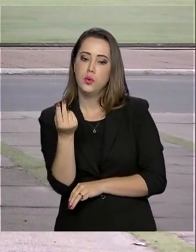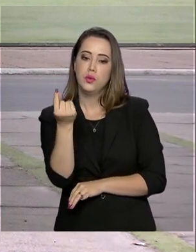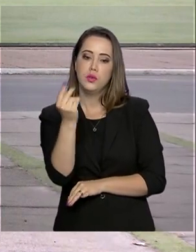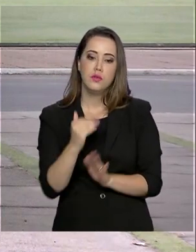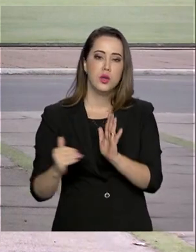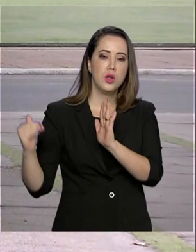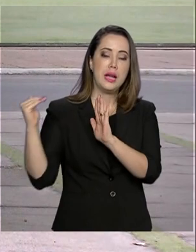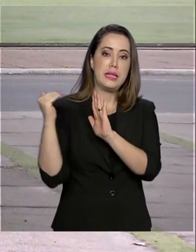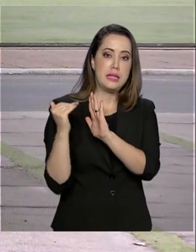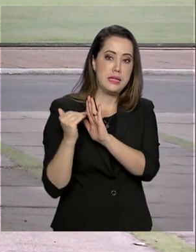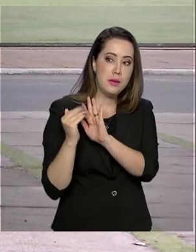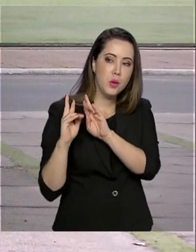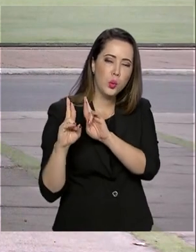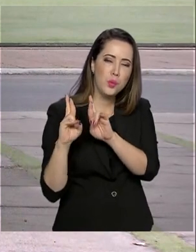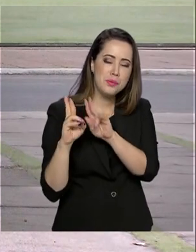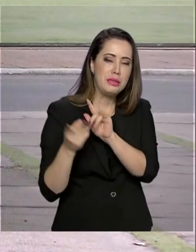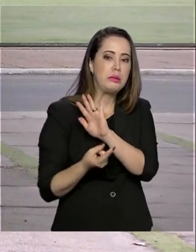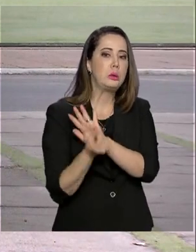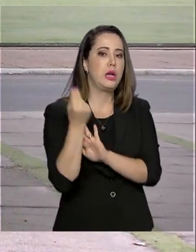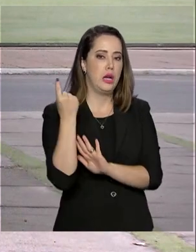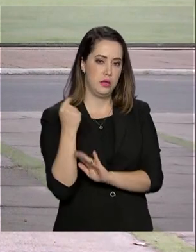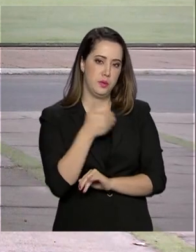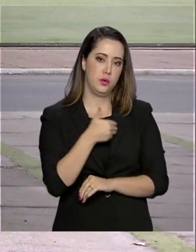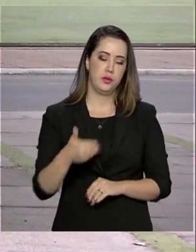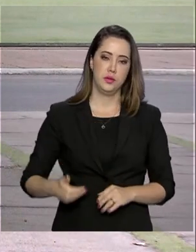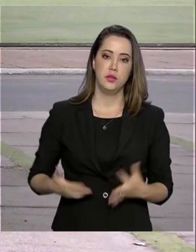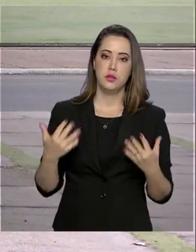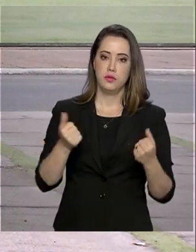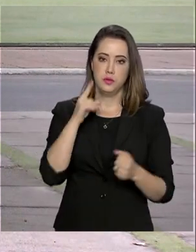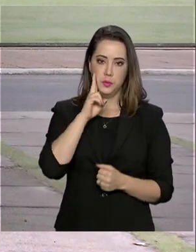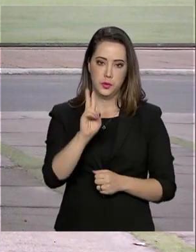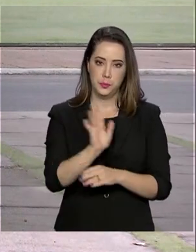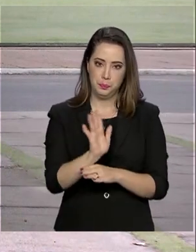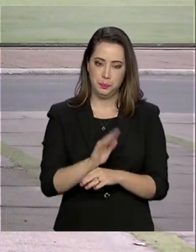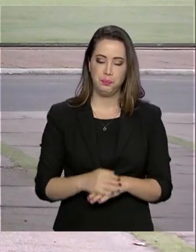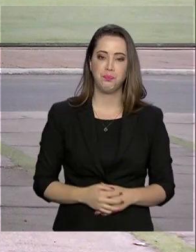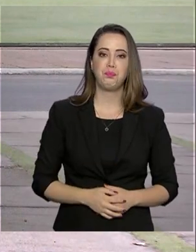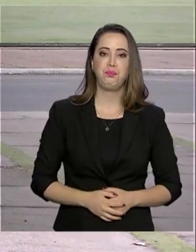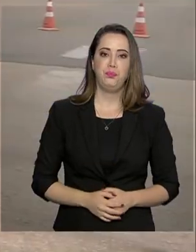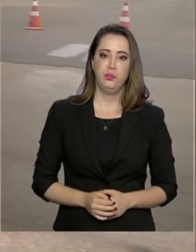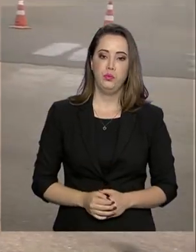acima do previsto anteriormente pelo governo. Vamos ver na reportagem.